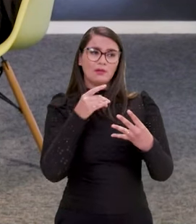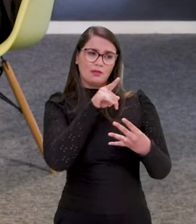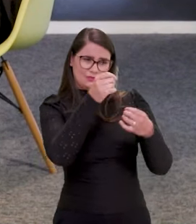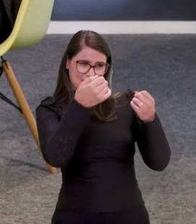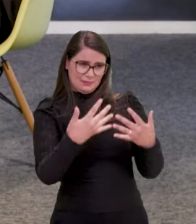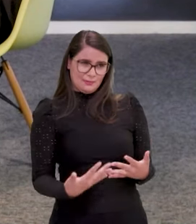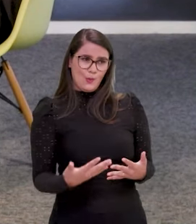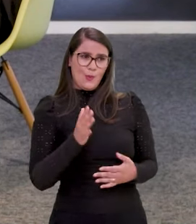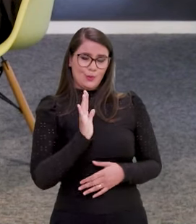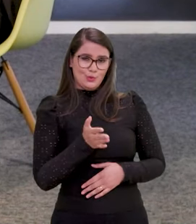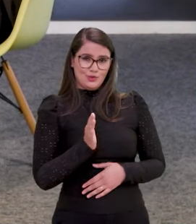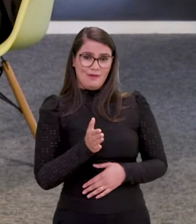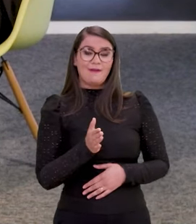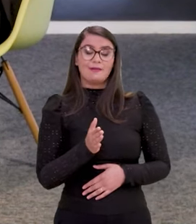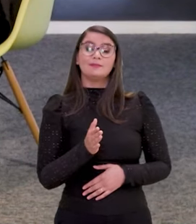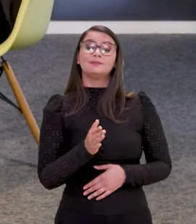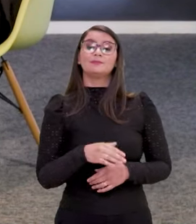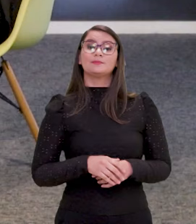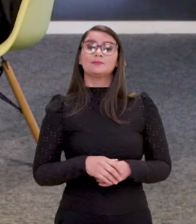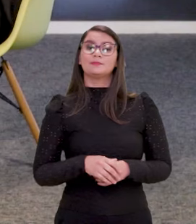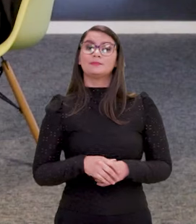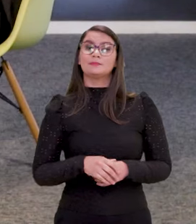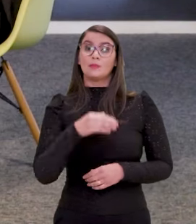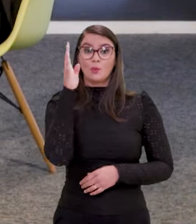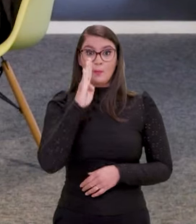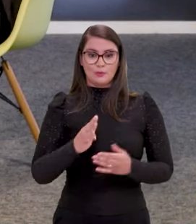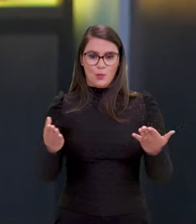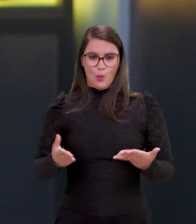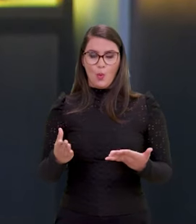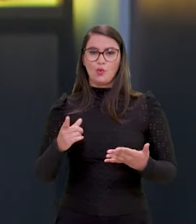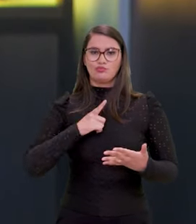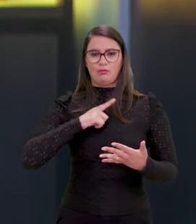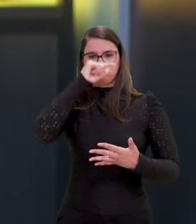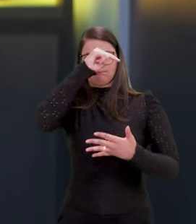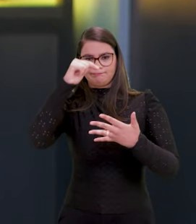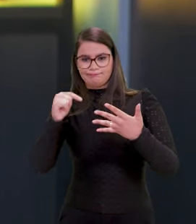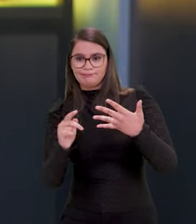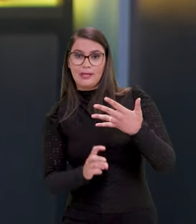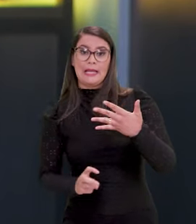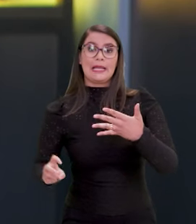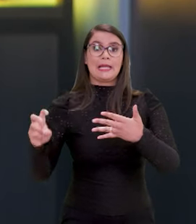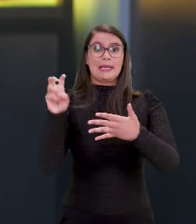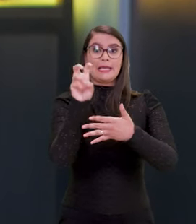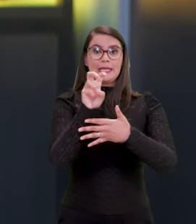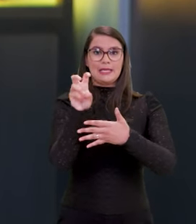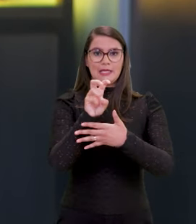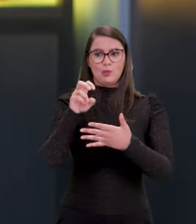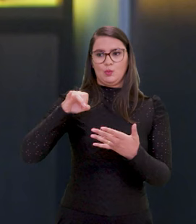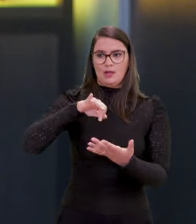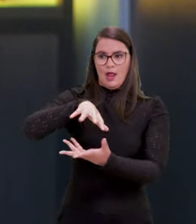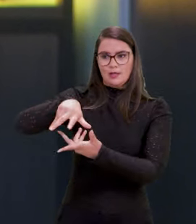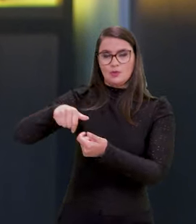você bem colocou, que a gente tem colocado, o Brasil hoje tem uma posição de muita relevância no cenário